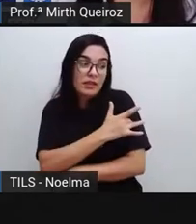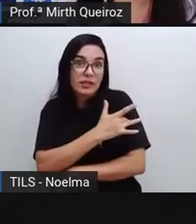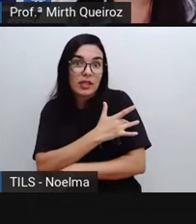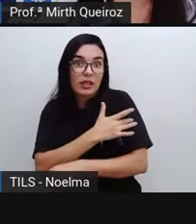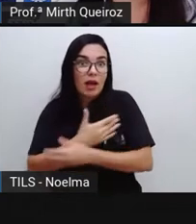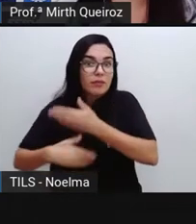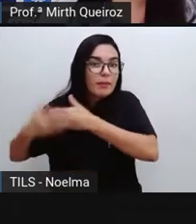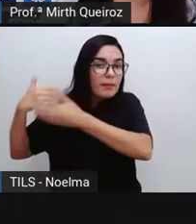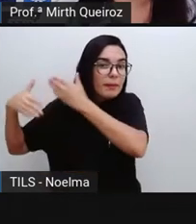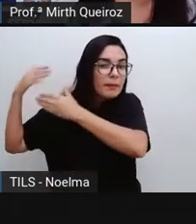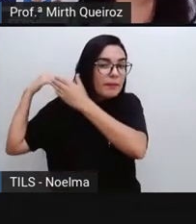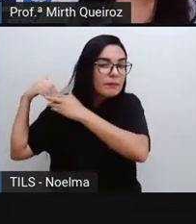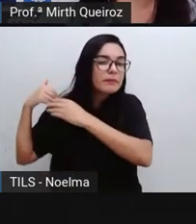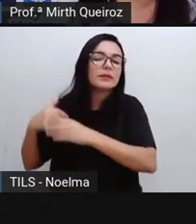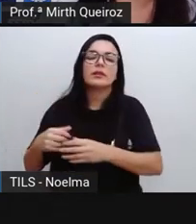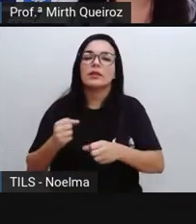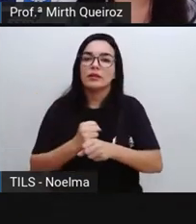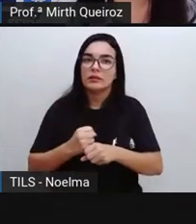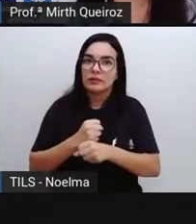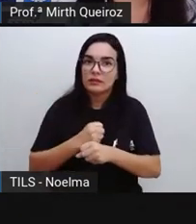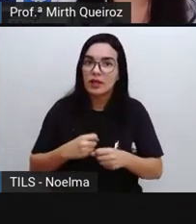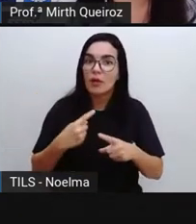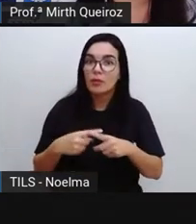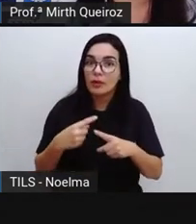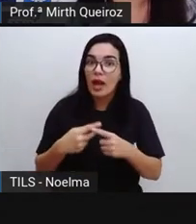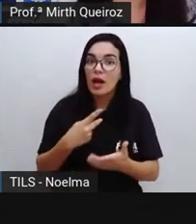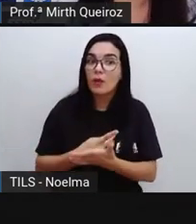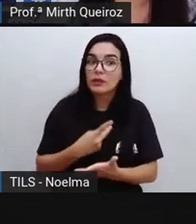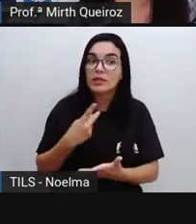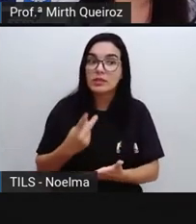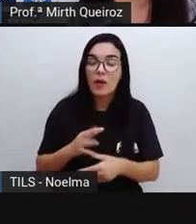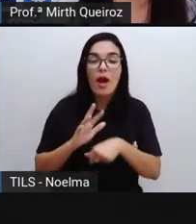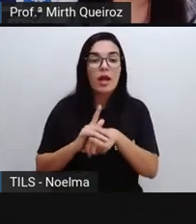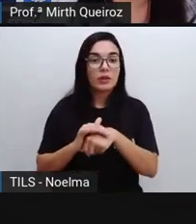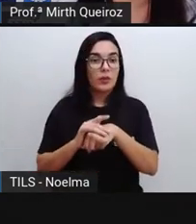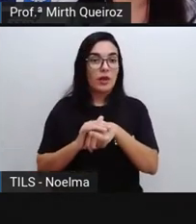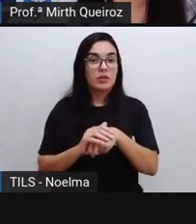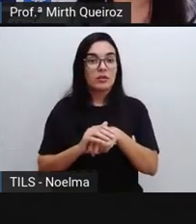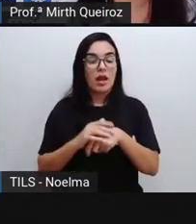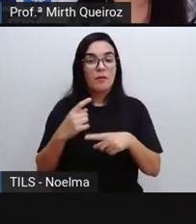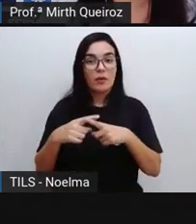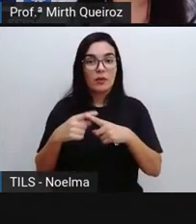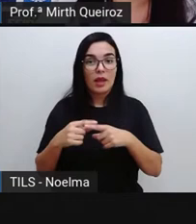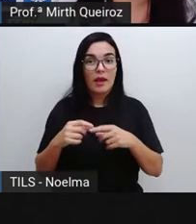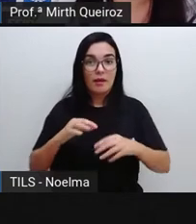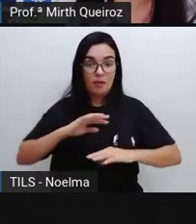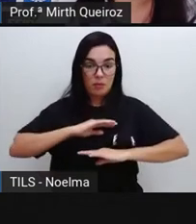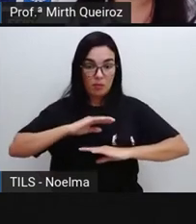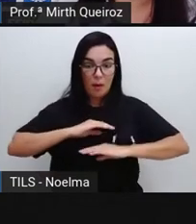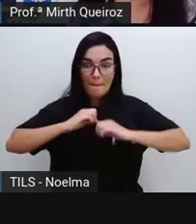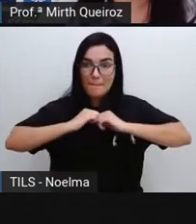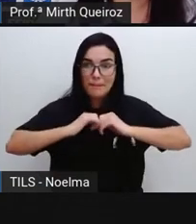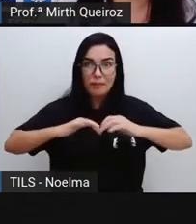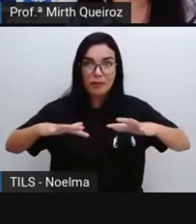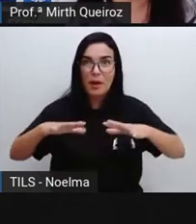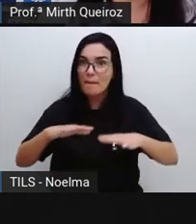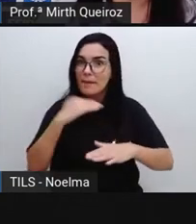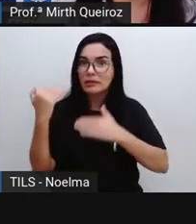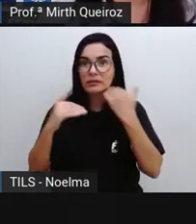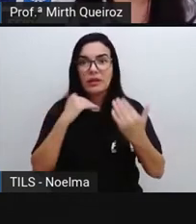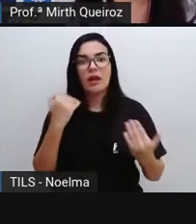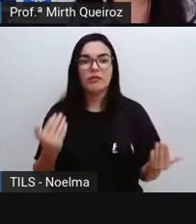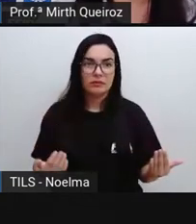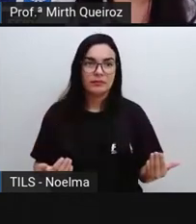estudo sobre a vacina, surgiu justamente por conta da varíola, que era uma doença que dizimou populações, que matava muita gente, né?